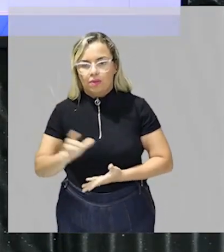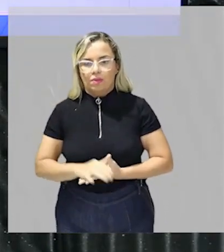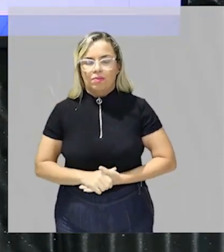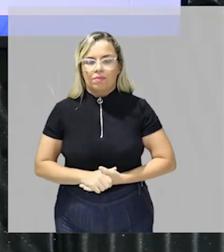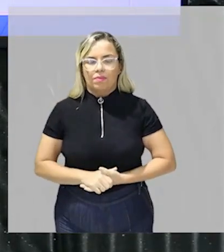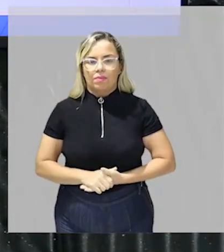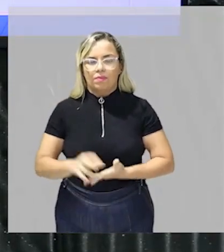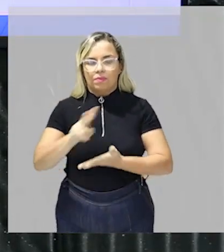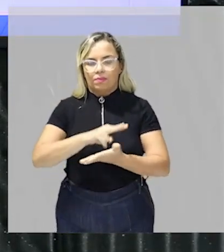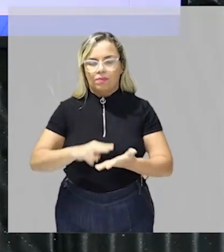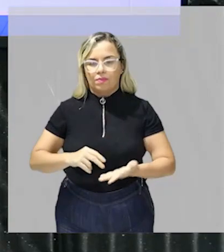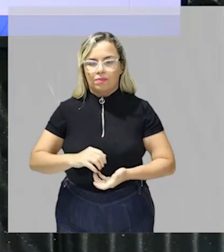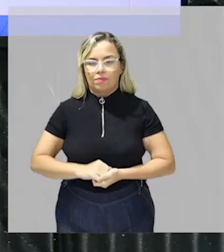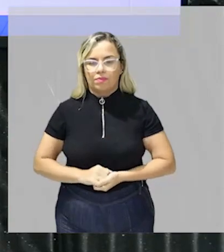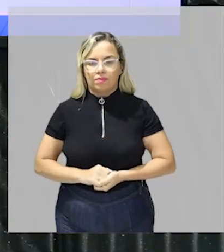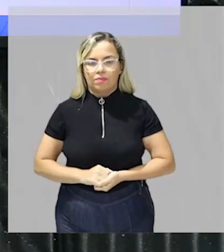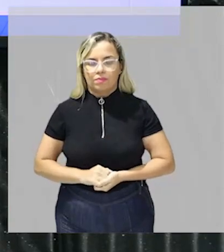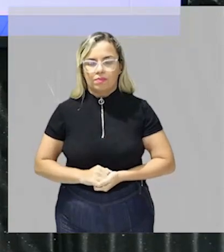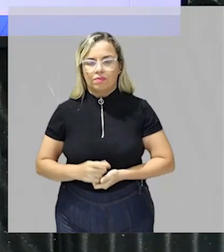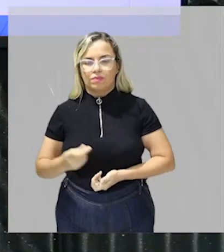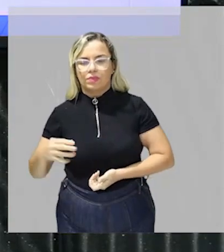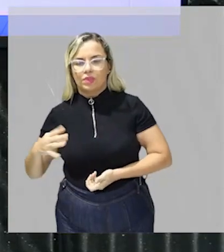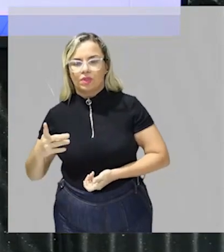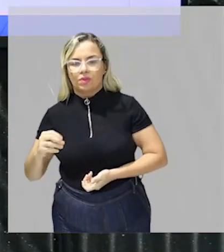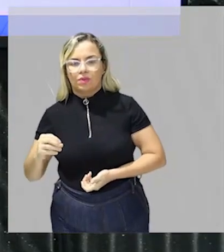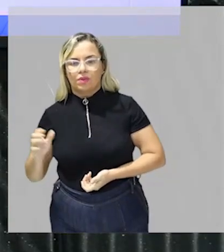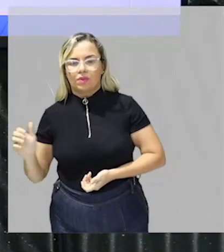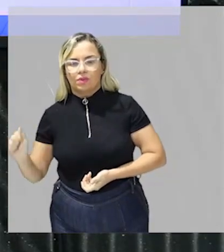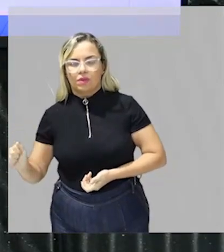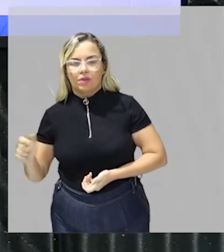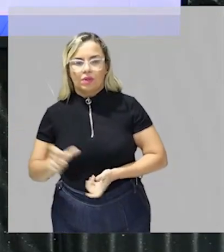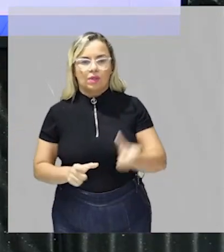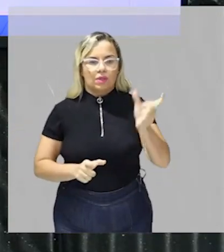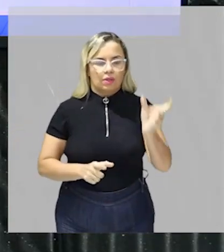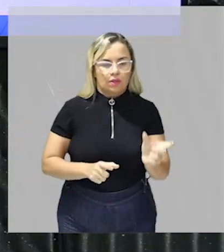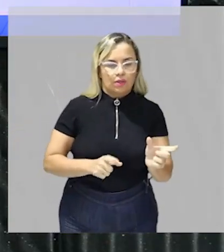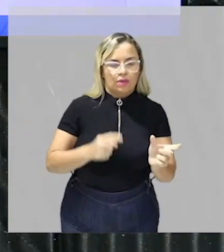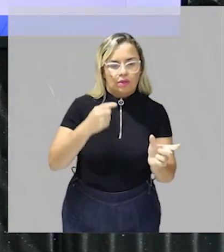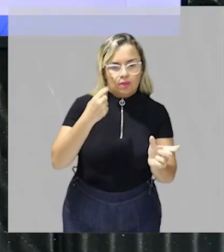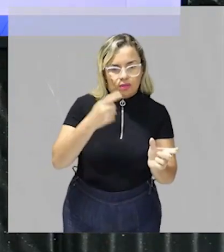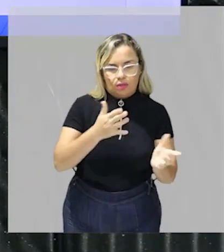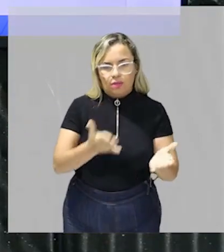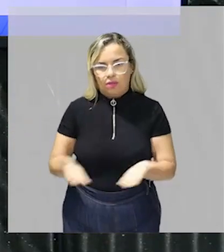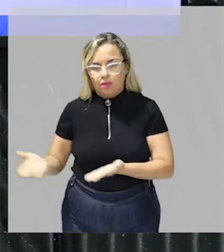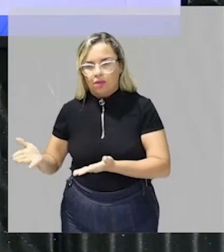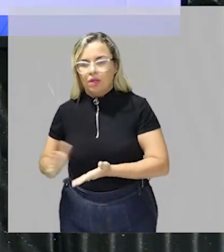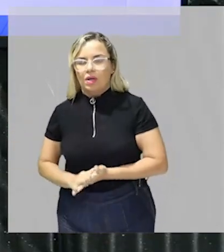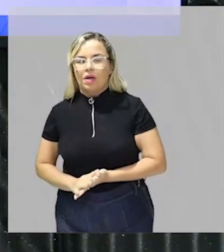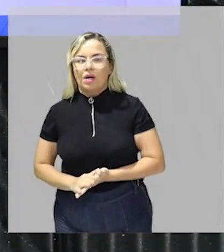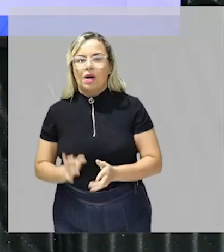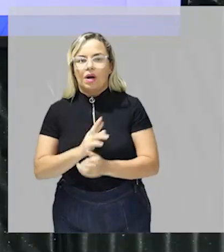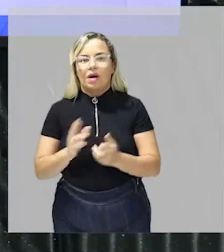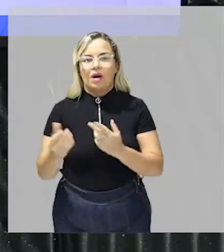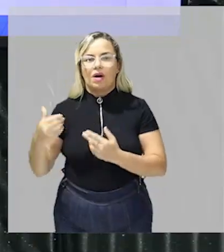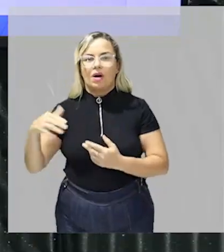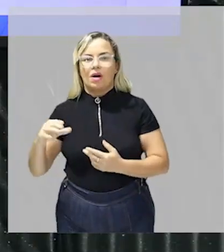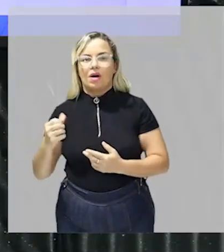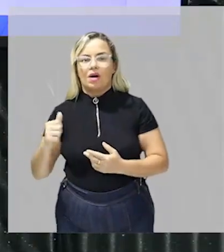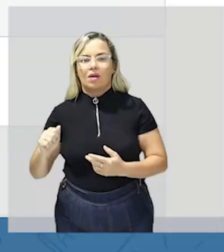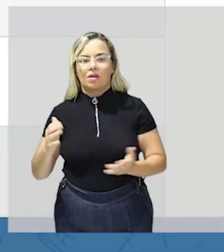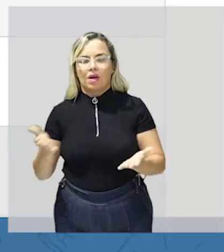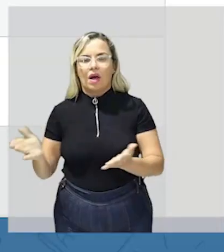debido a que é devido a essa é a relação de causa relação de